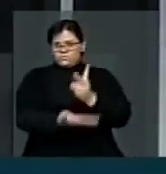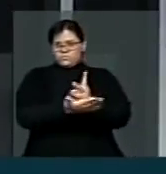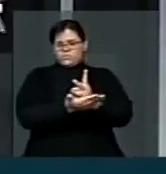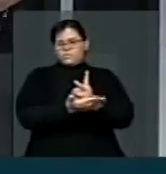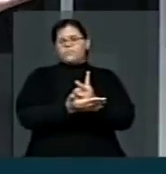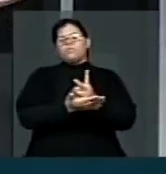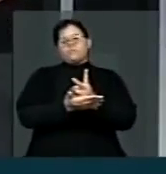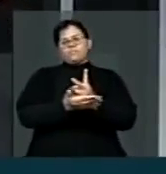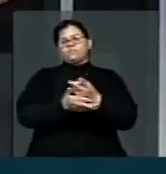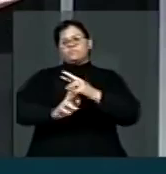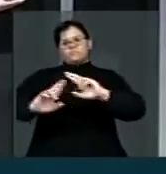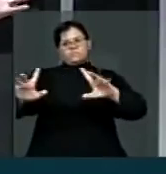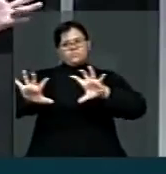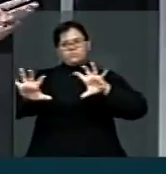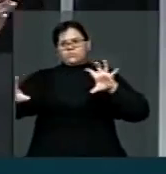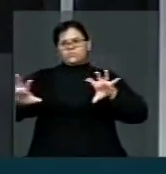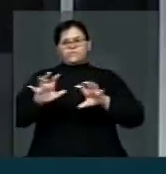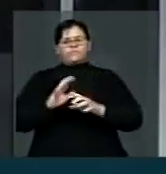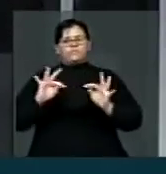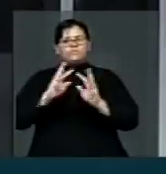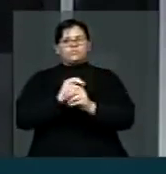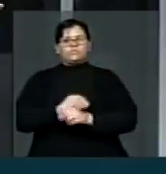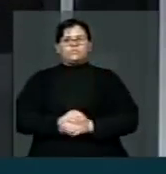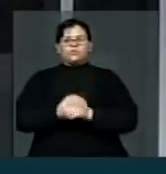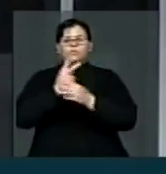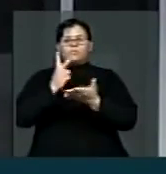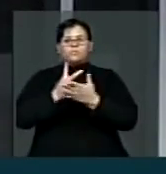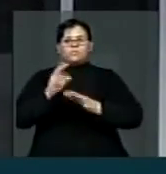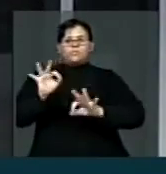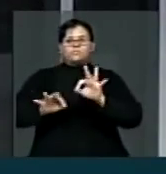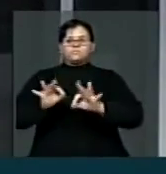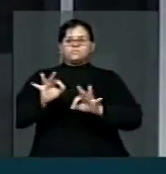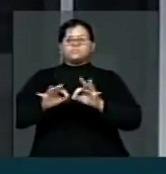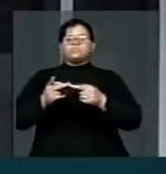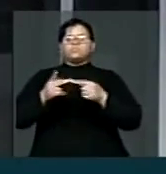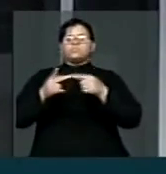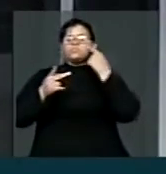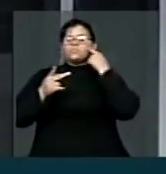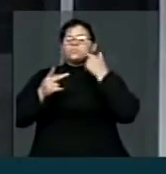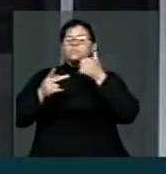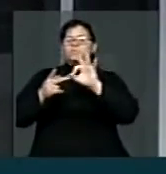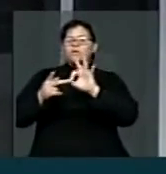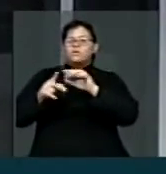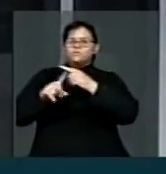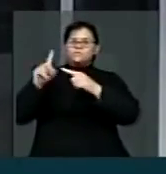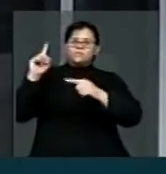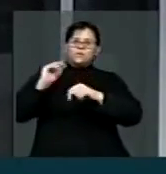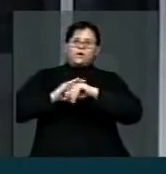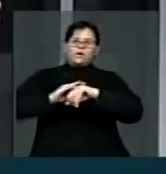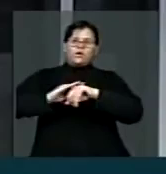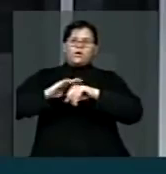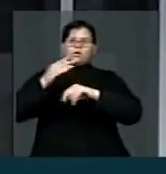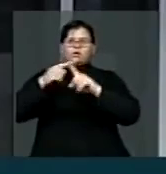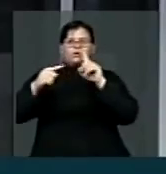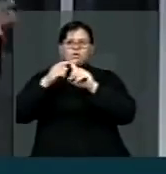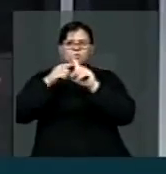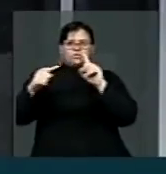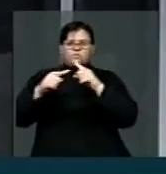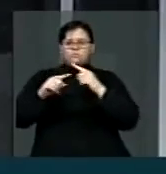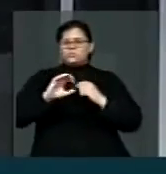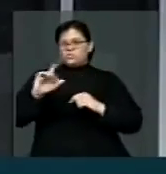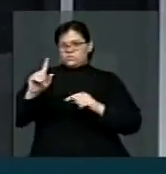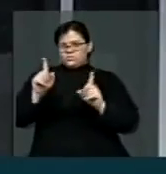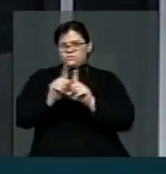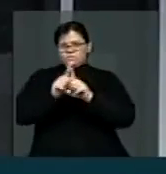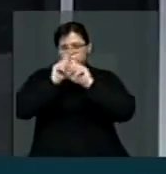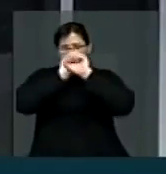há uma diferença na proporção de dez vezes, pelo menos. É evidente também